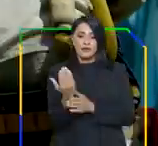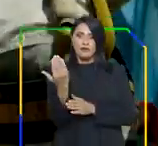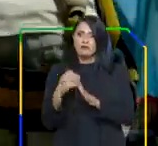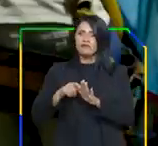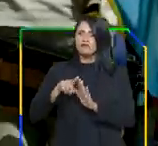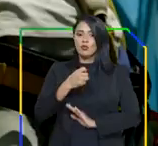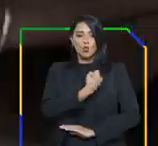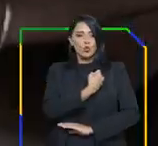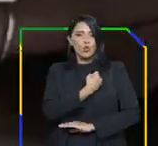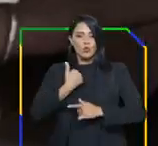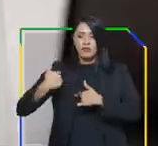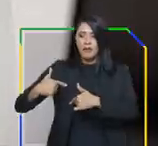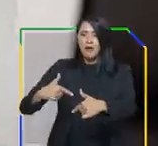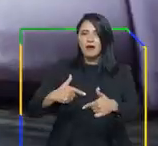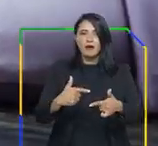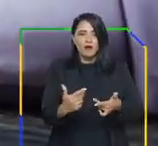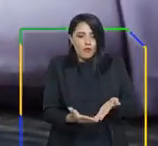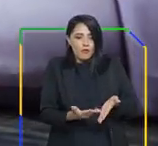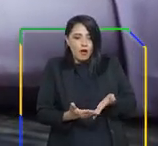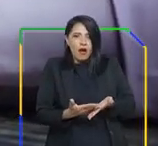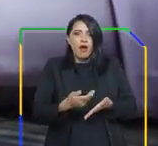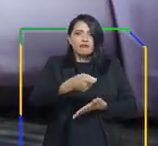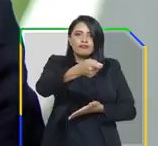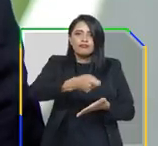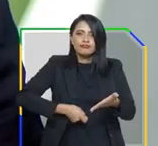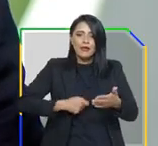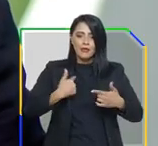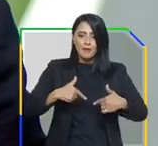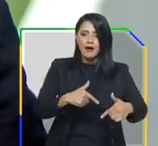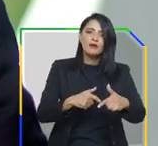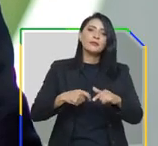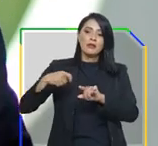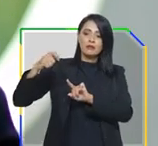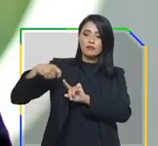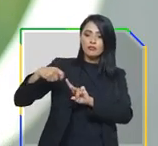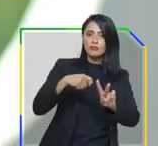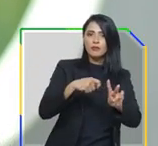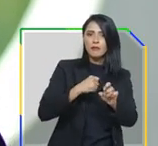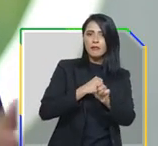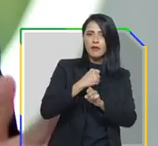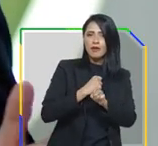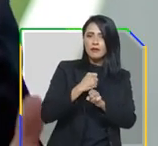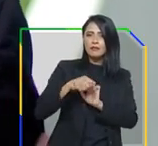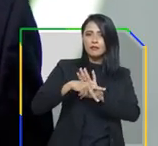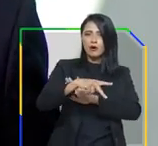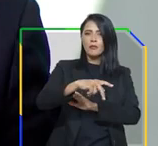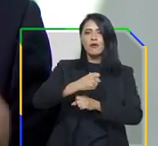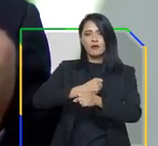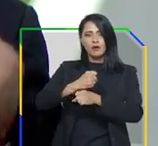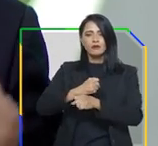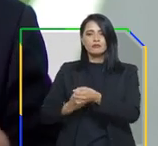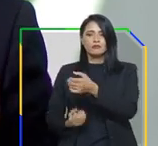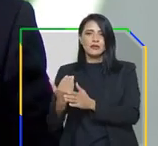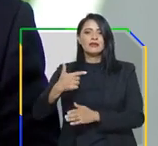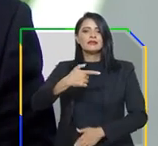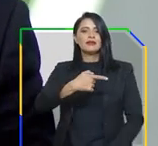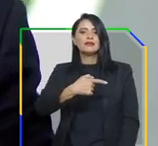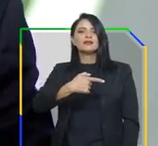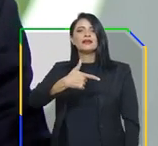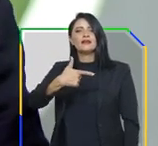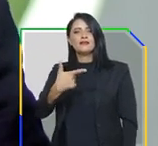recorde de empregos com carteira assinada. Nos primeiros três meses deste ano, geramos 720